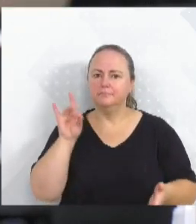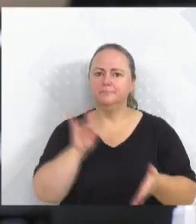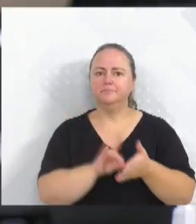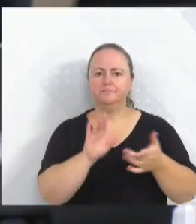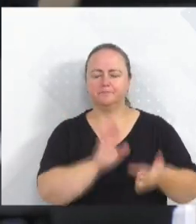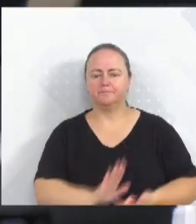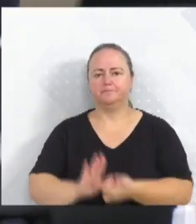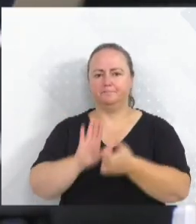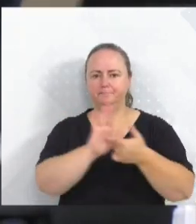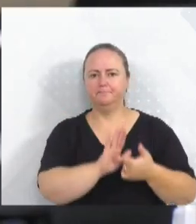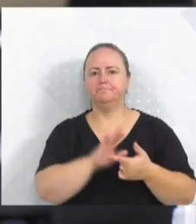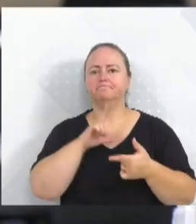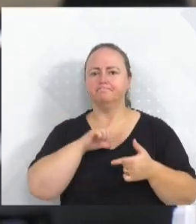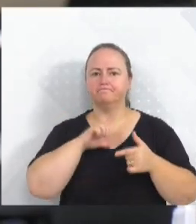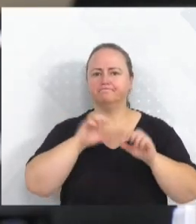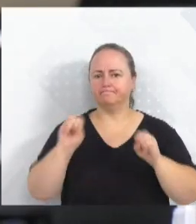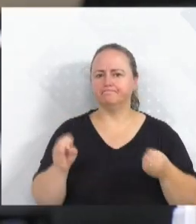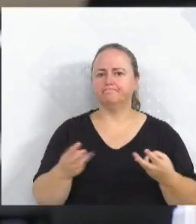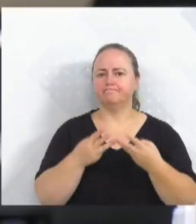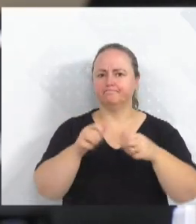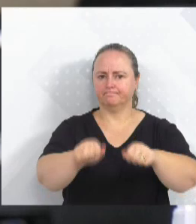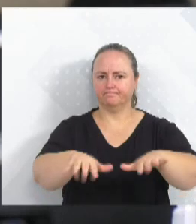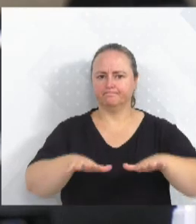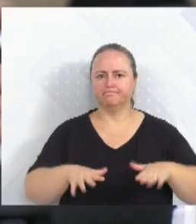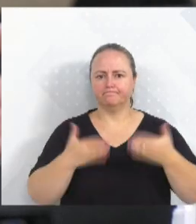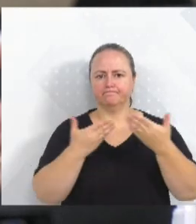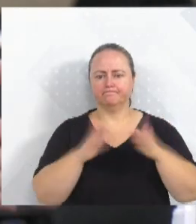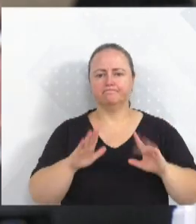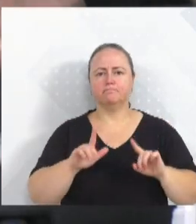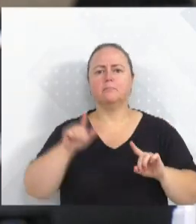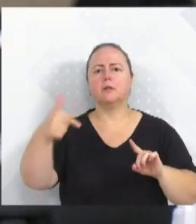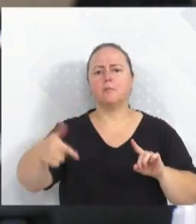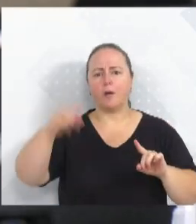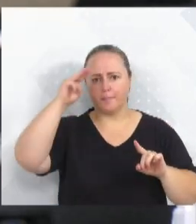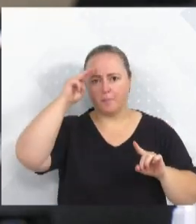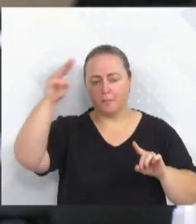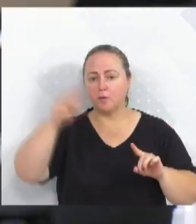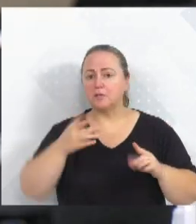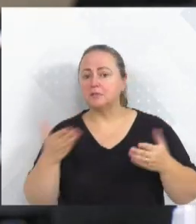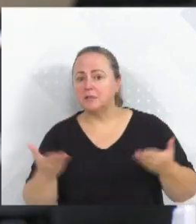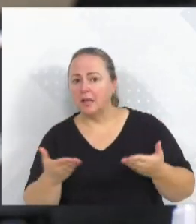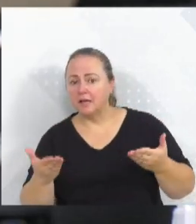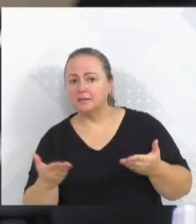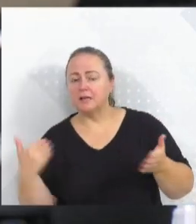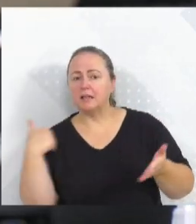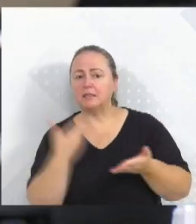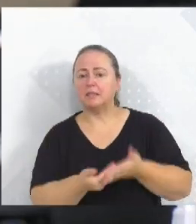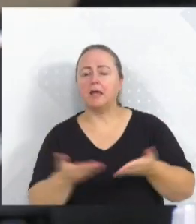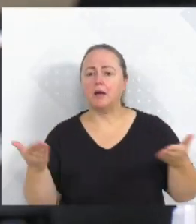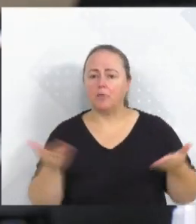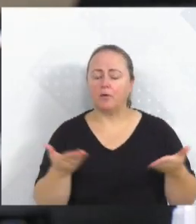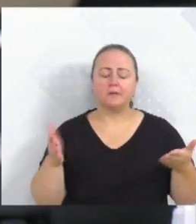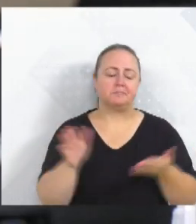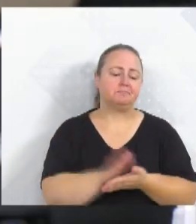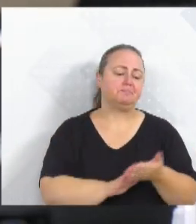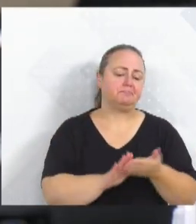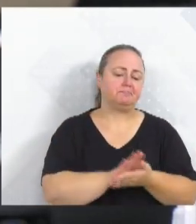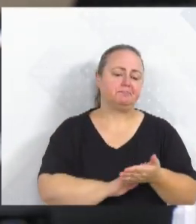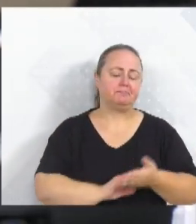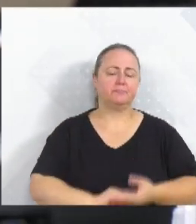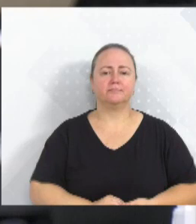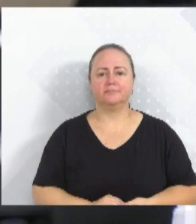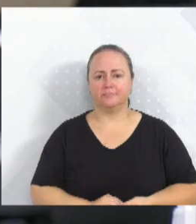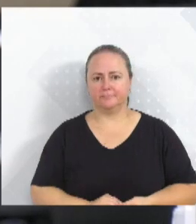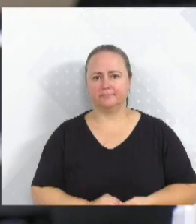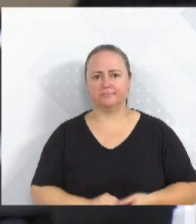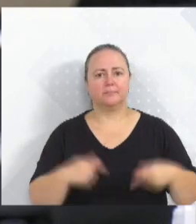trouxe, mostrou nos slides, lá naquela audiência pública, e saiu o governo Moisés, está aí agora o governo Jorginho, até agora nada. Então, nós precisamos realmente desse olhar do